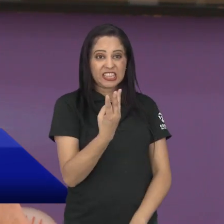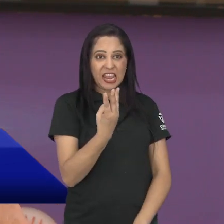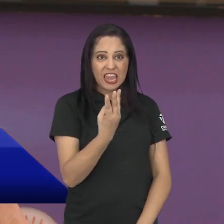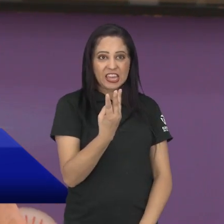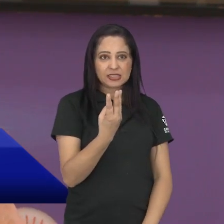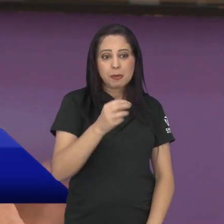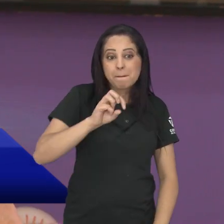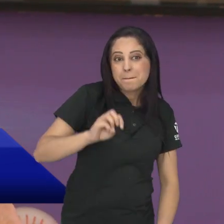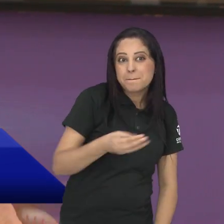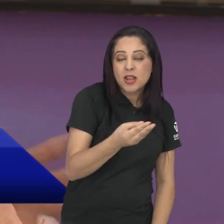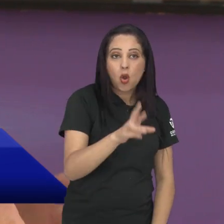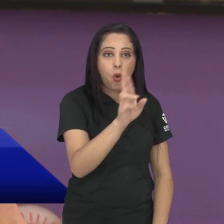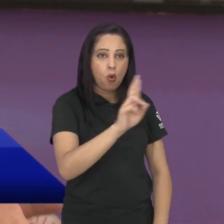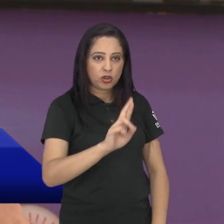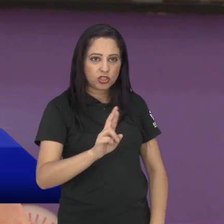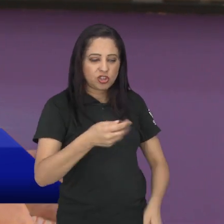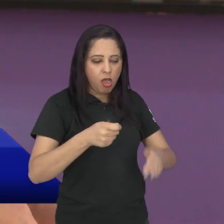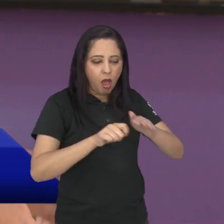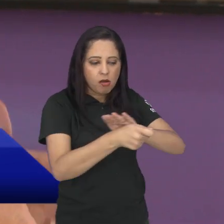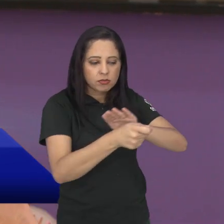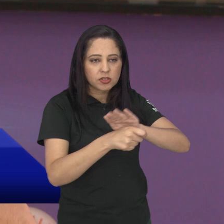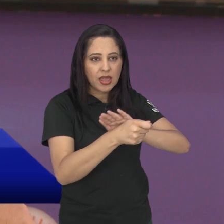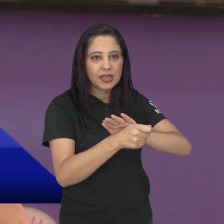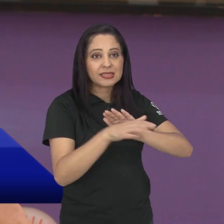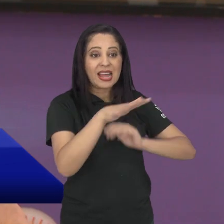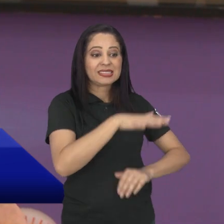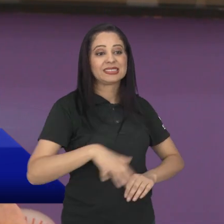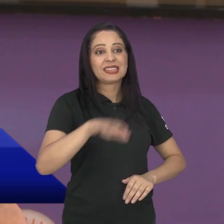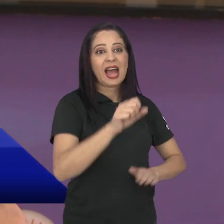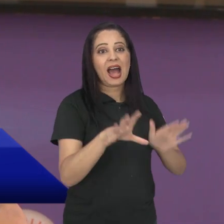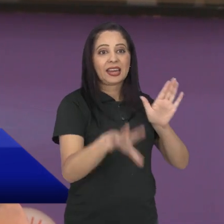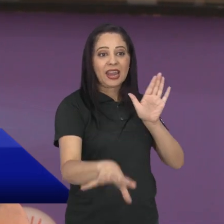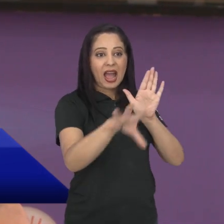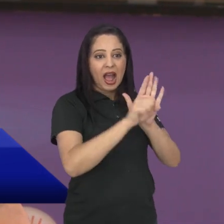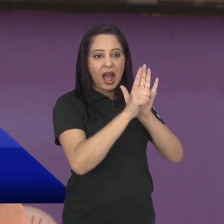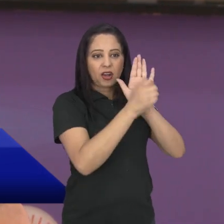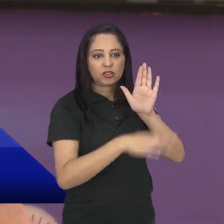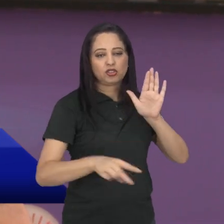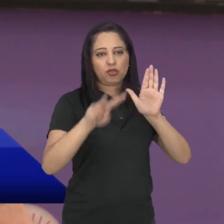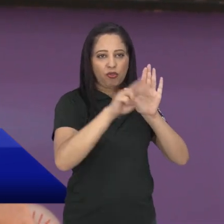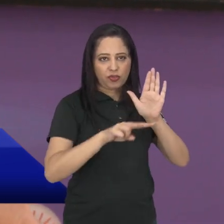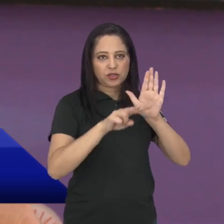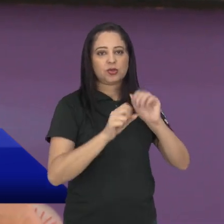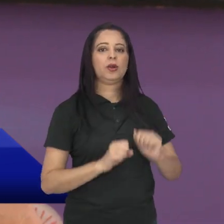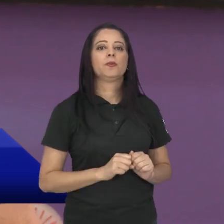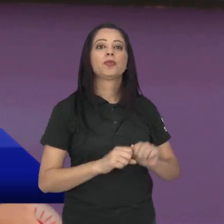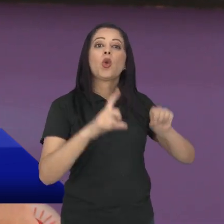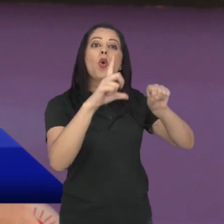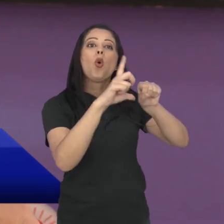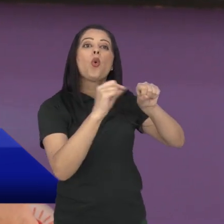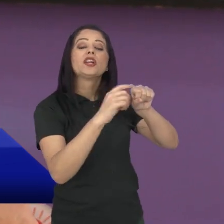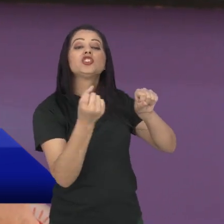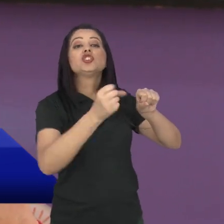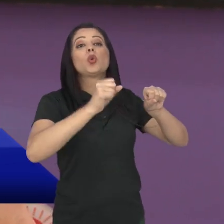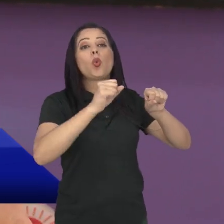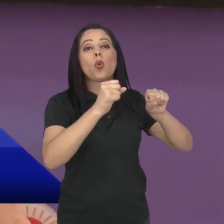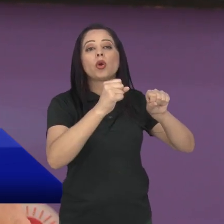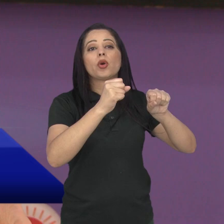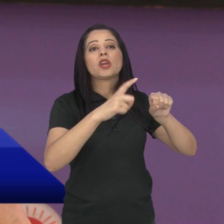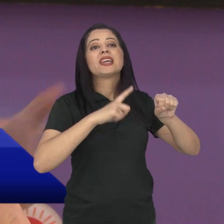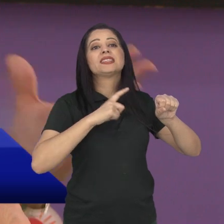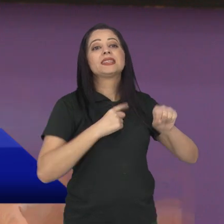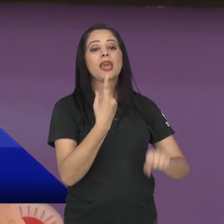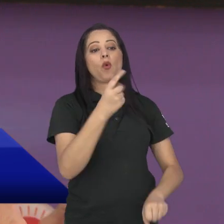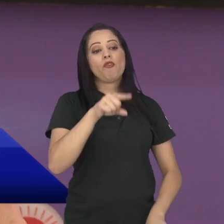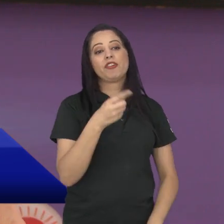,8 milhões, especificamente para a área do audiovisual. E o artigo 8º tem um recurso de 1,5